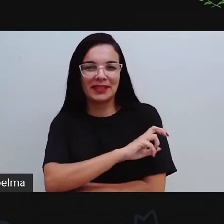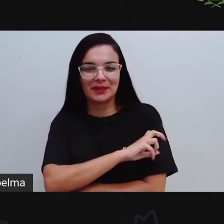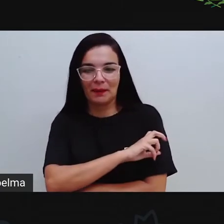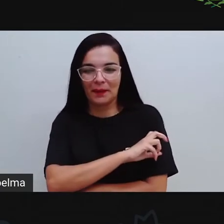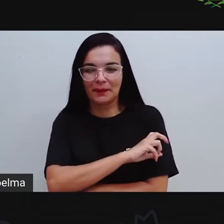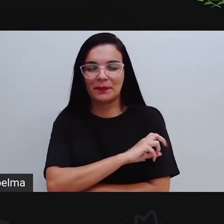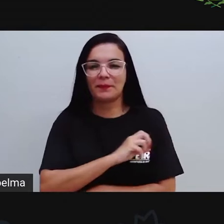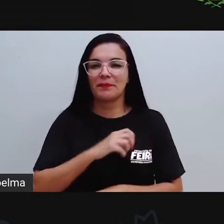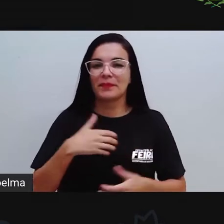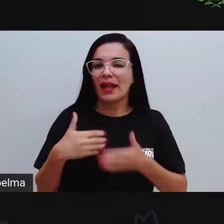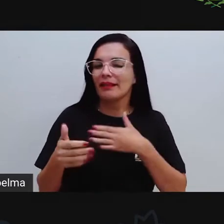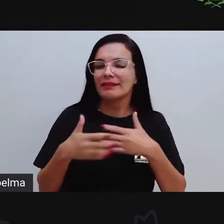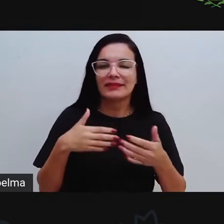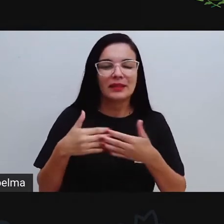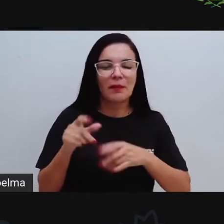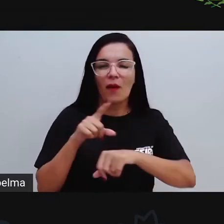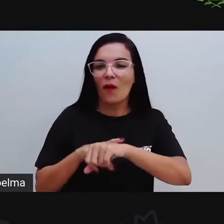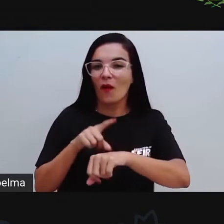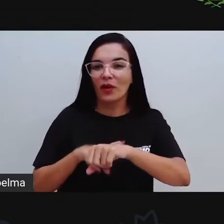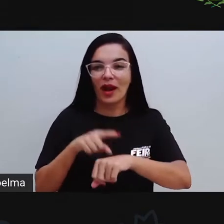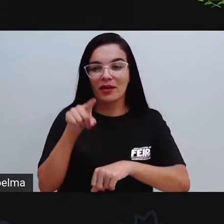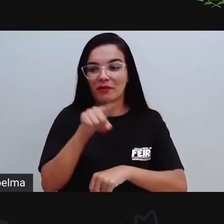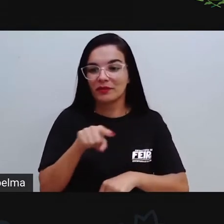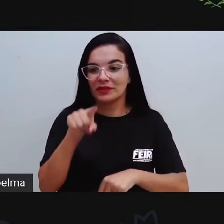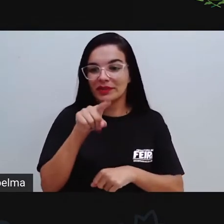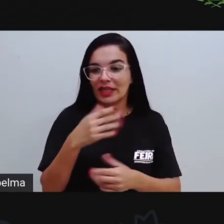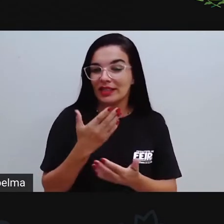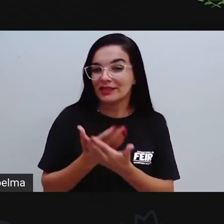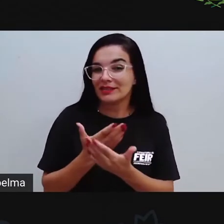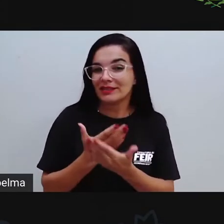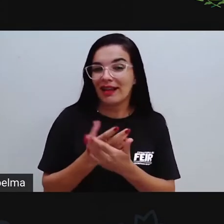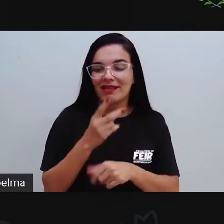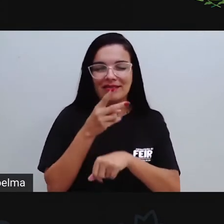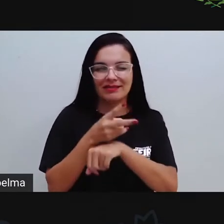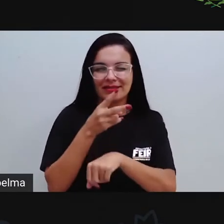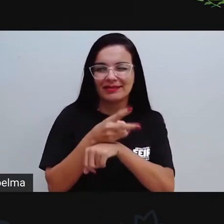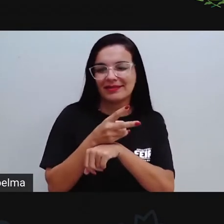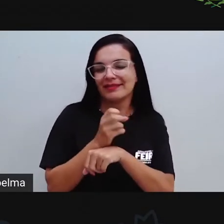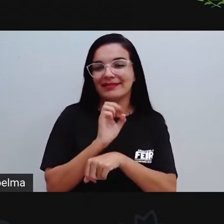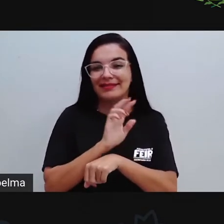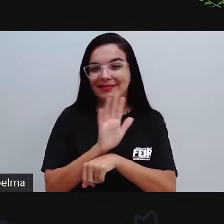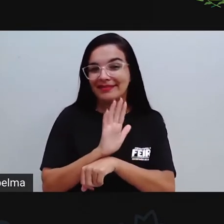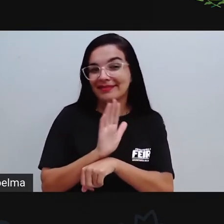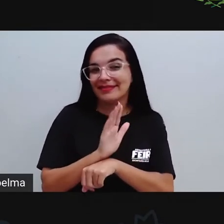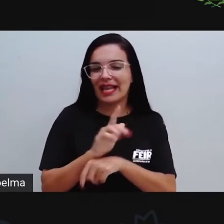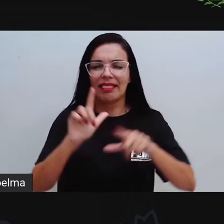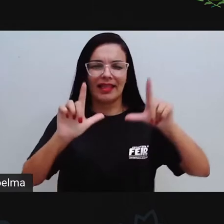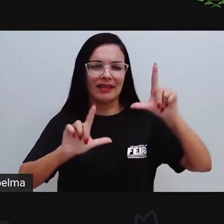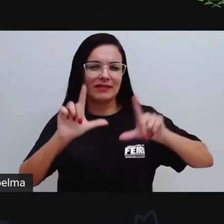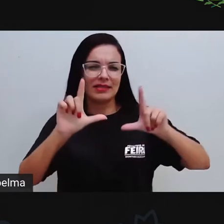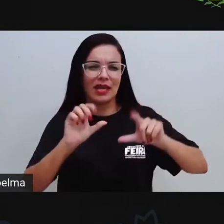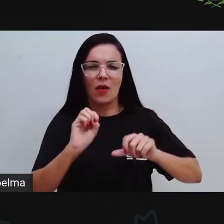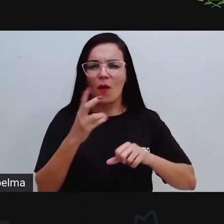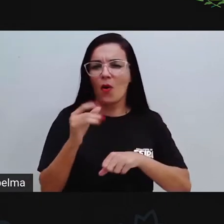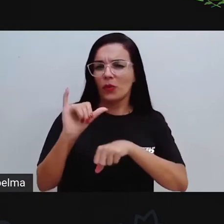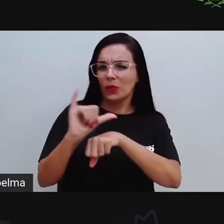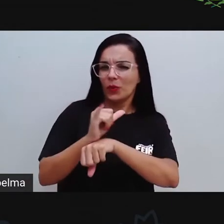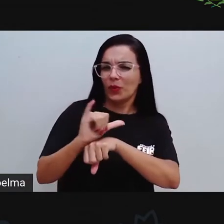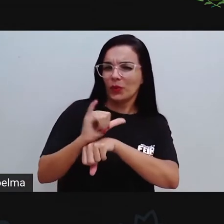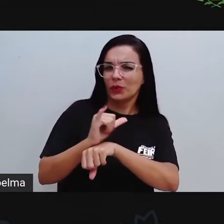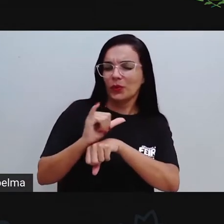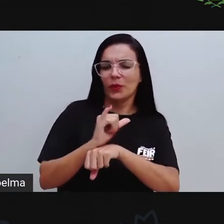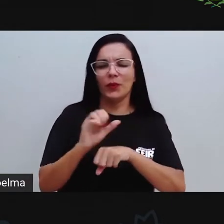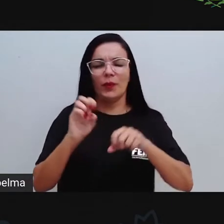ano, independente aí do horário que você esteja assistindo esta videoaula, né? Pela televisão ou pelo